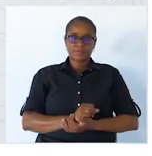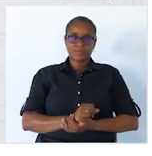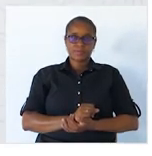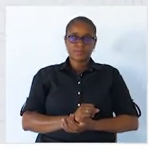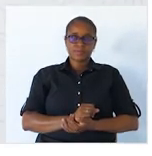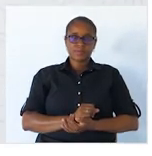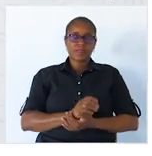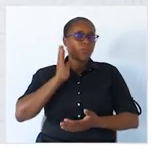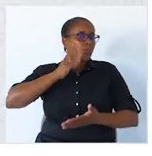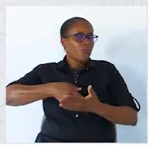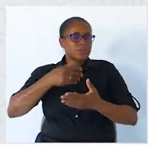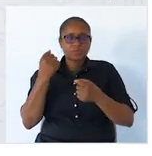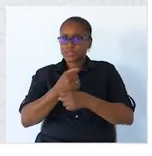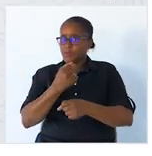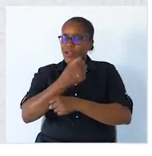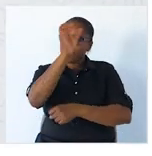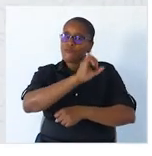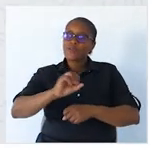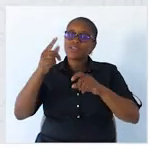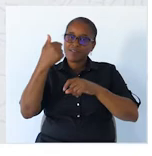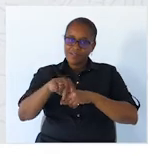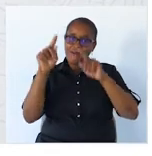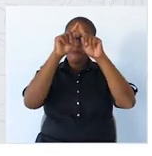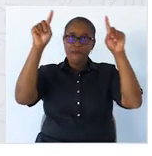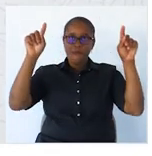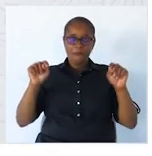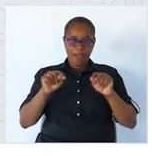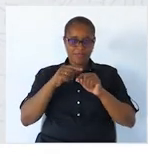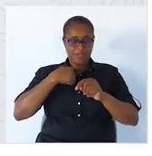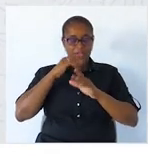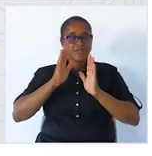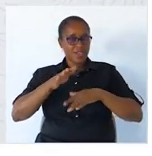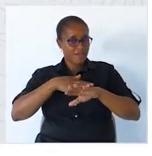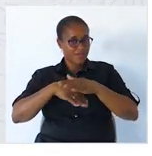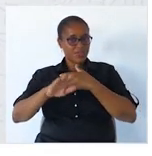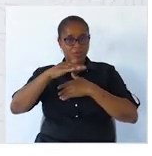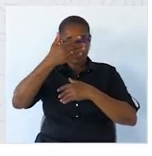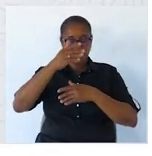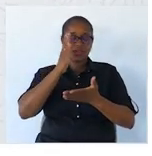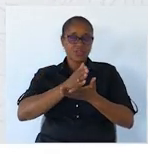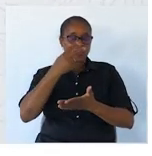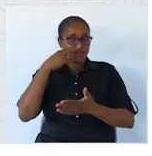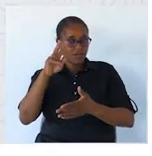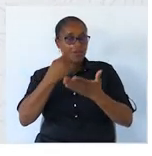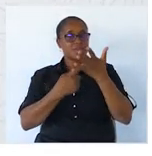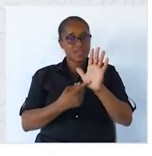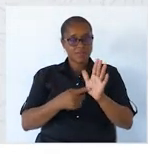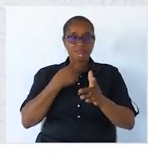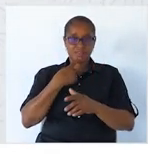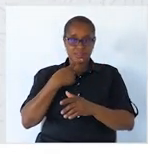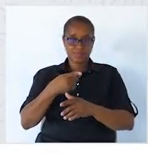Último exercício. Vocês têm um quadro. Eu já fiz o primeiro. Só vão seguir o exemplo, certo?